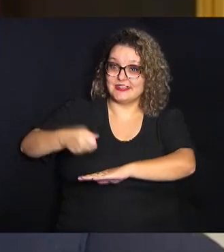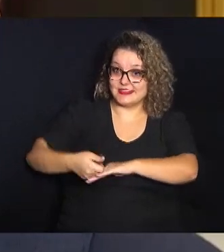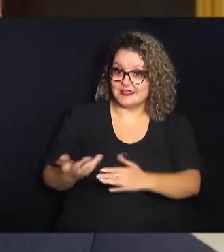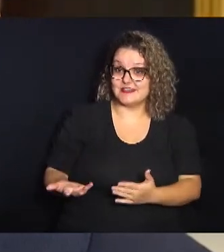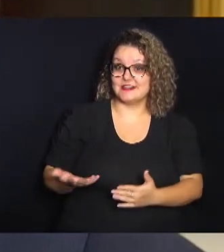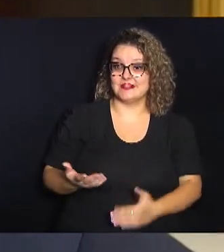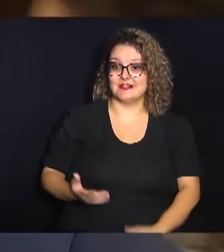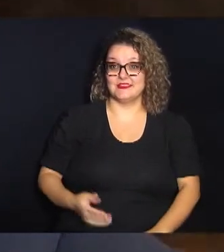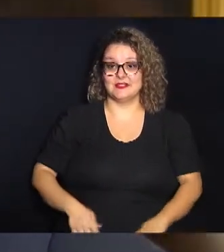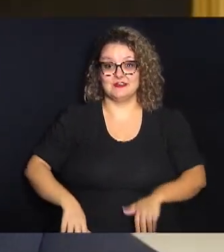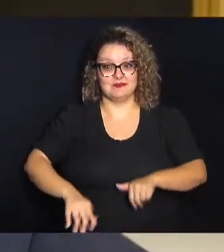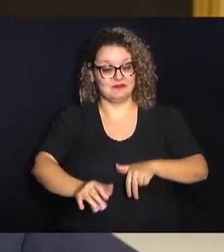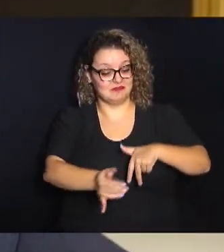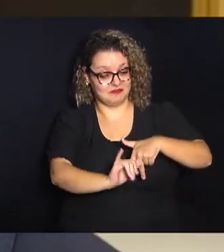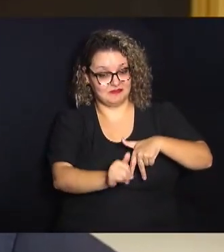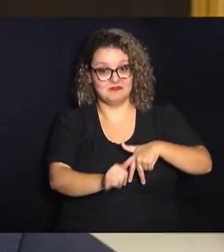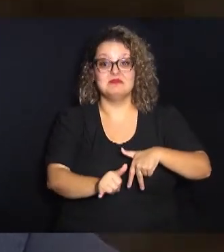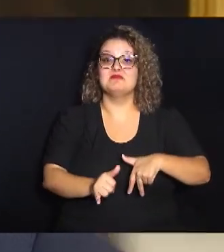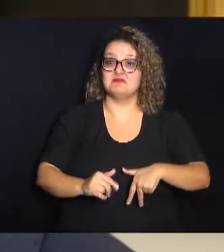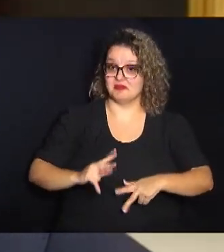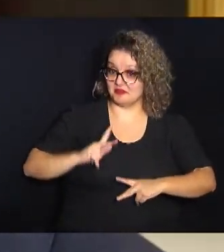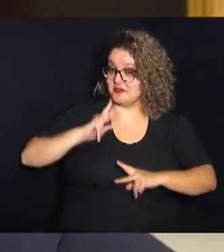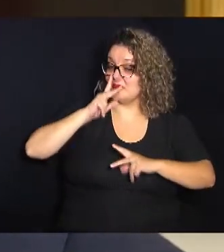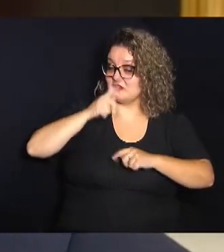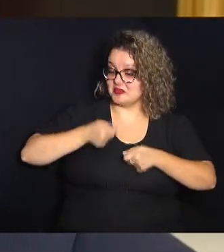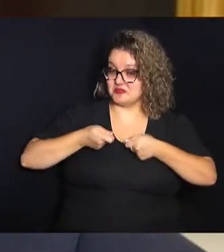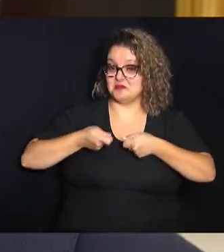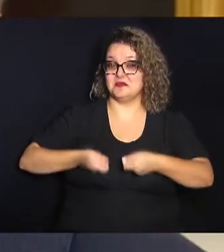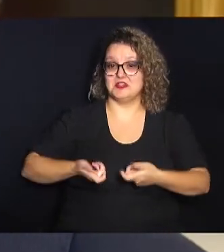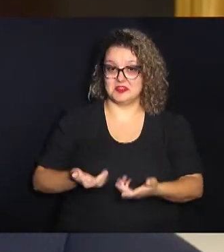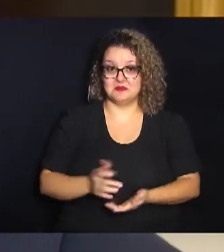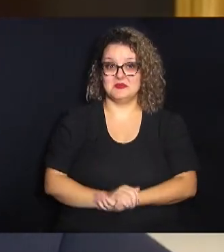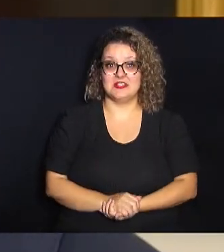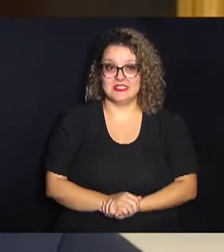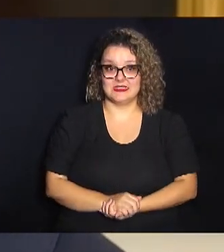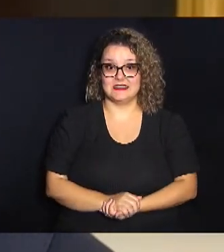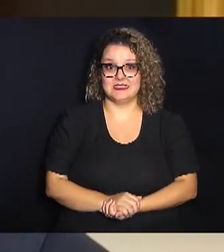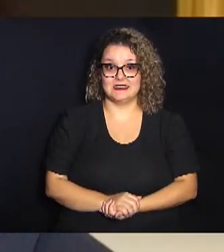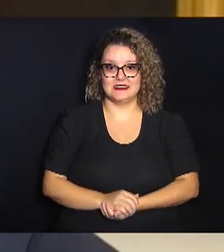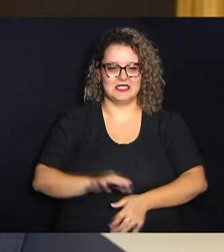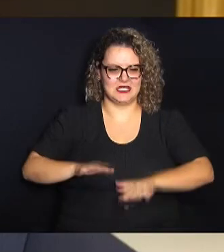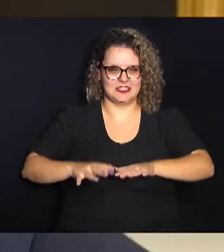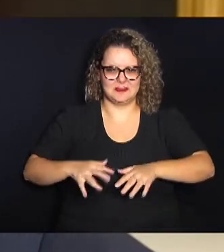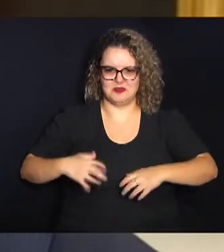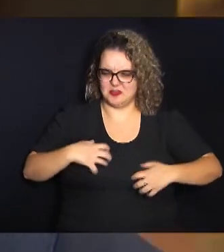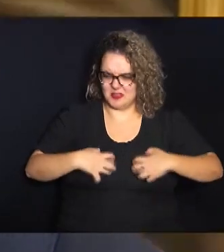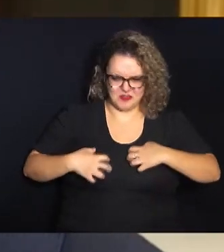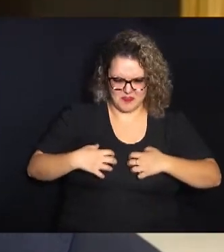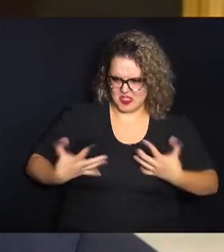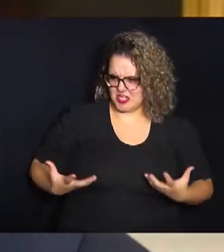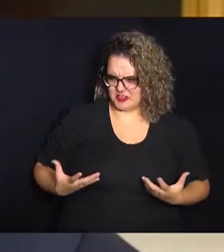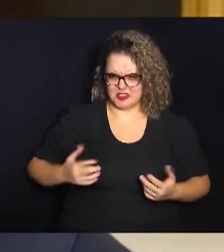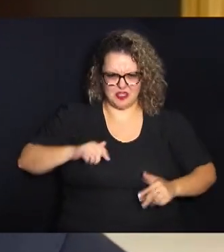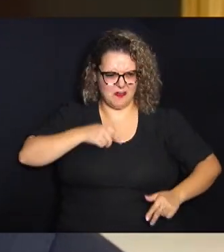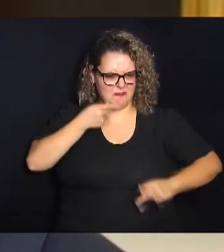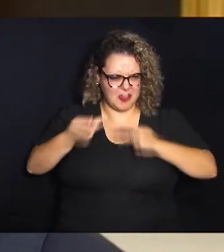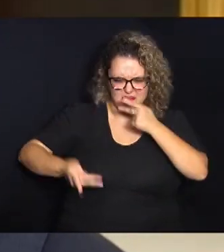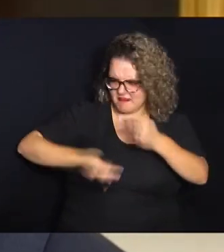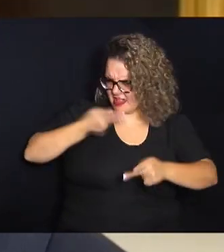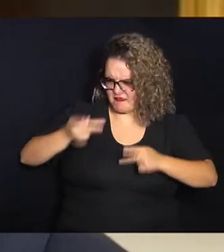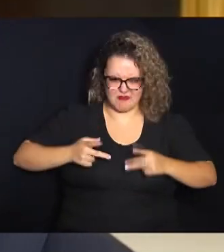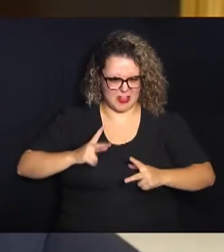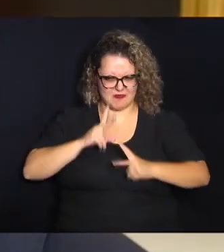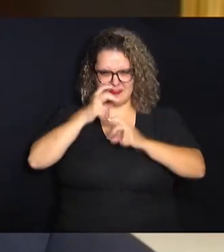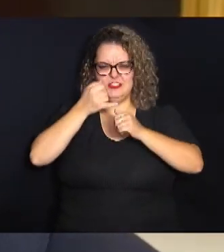Eram discursos muito veementes, né? E ele se exaltava até de falar tanto e muita energia, né?